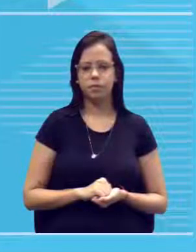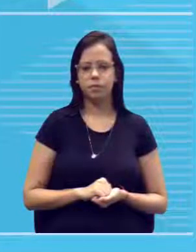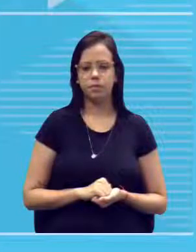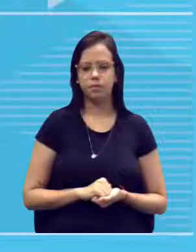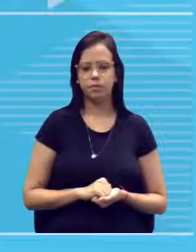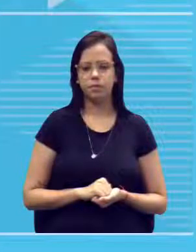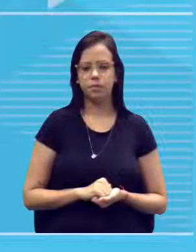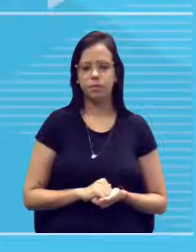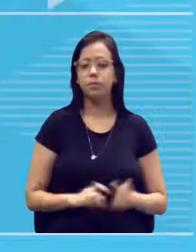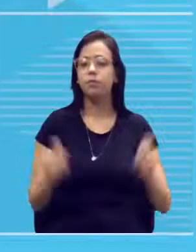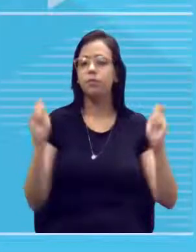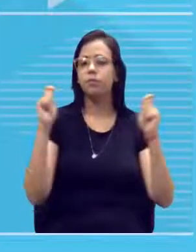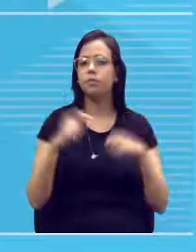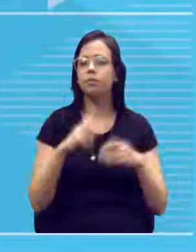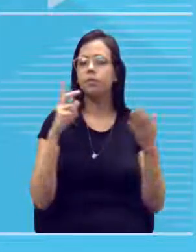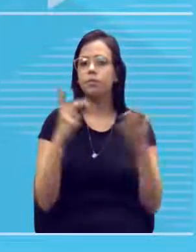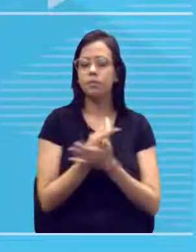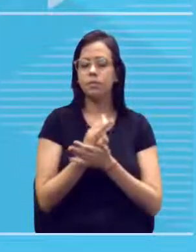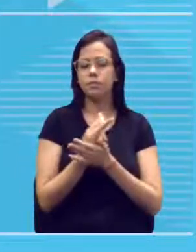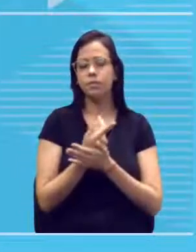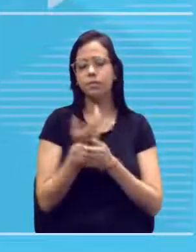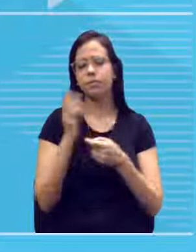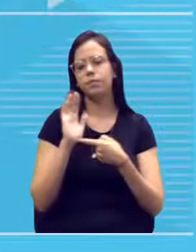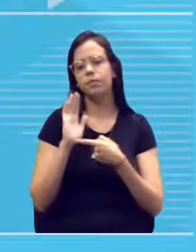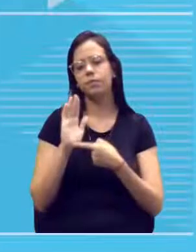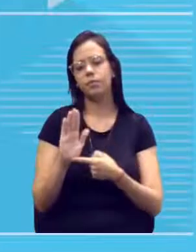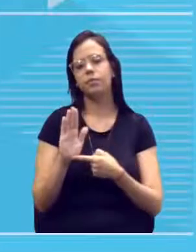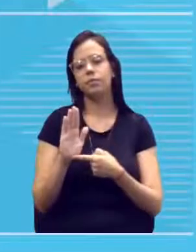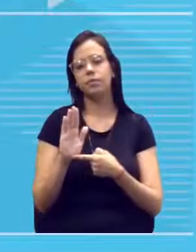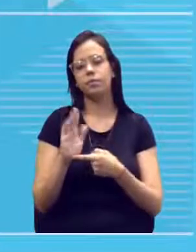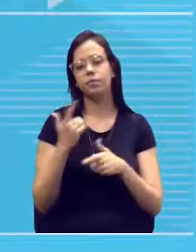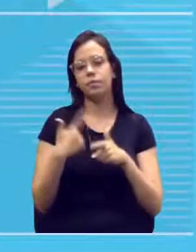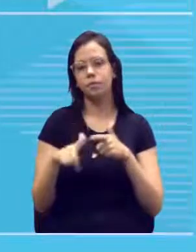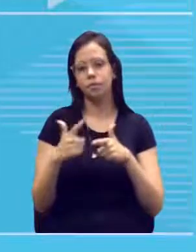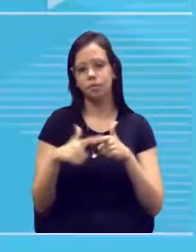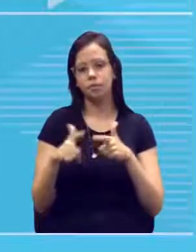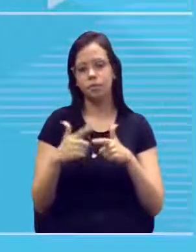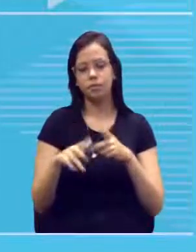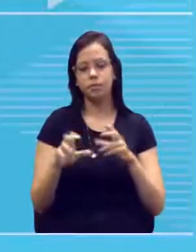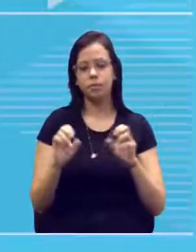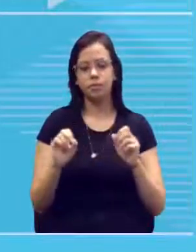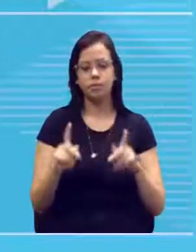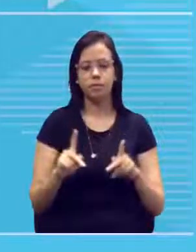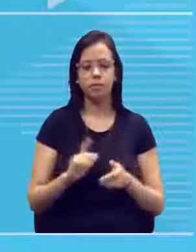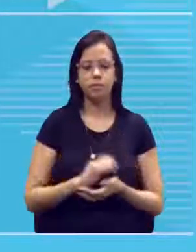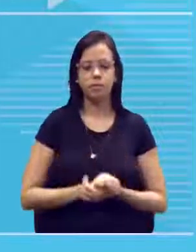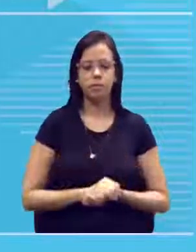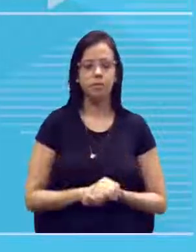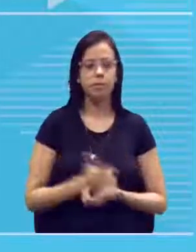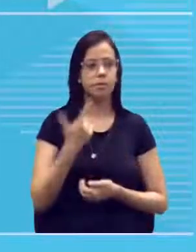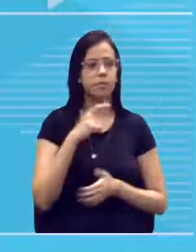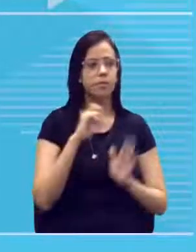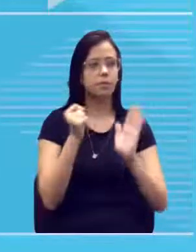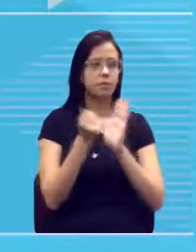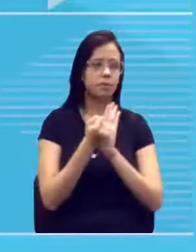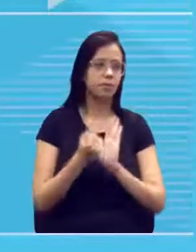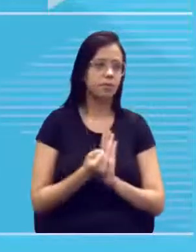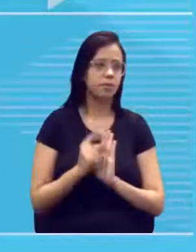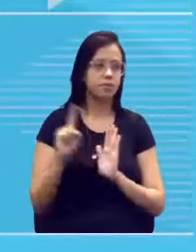de ocorrer aquela manifestação, aquele problema, certo? Quem são os símbolos dos nossos